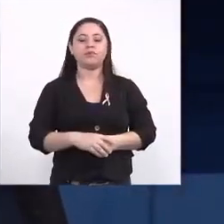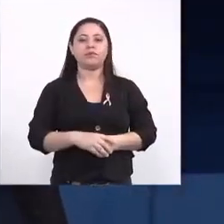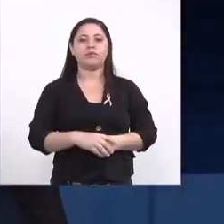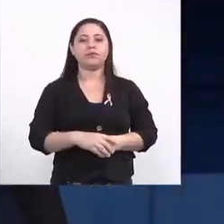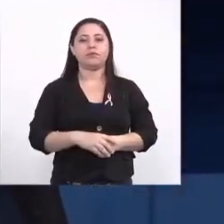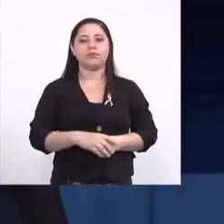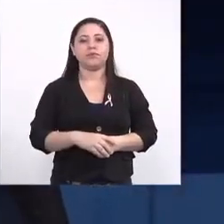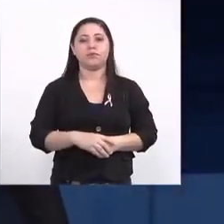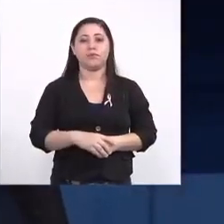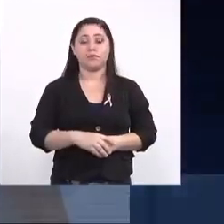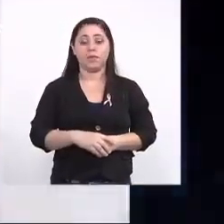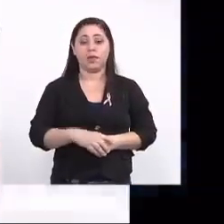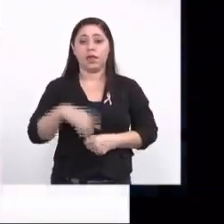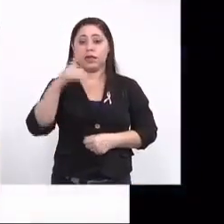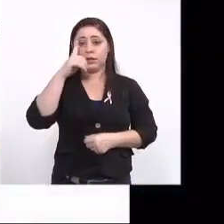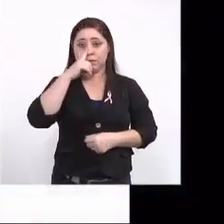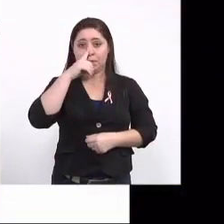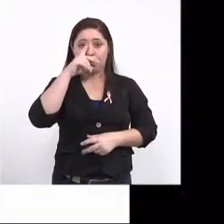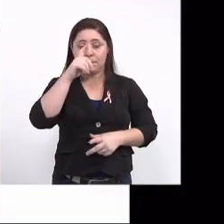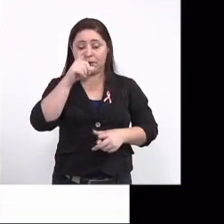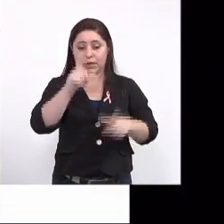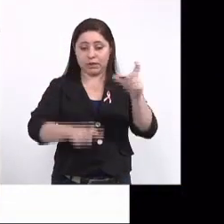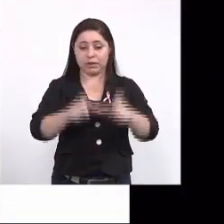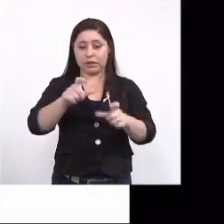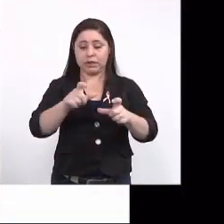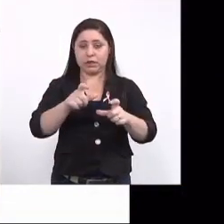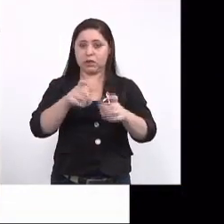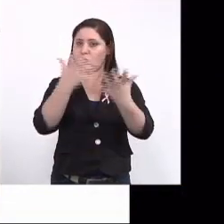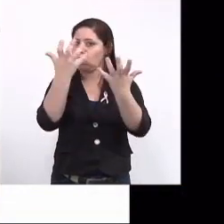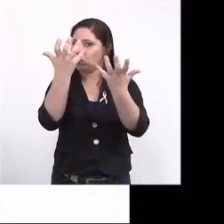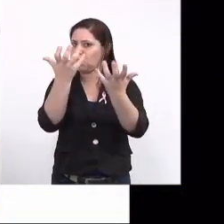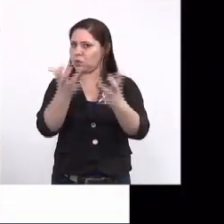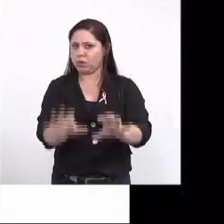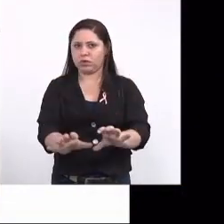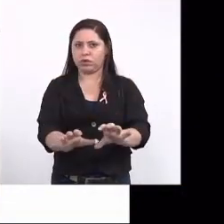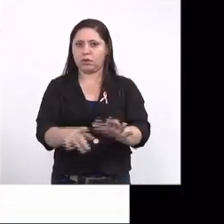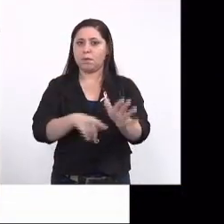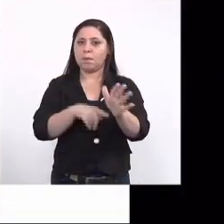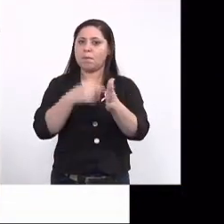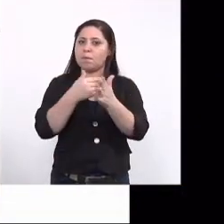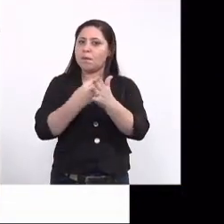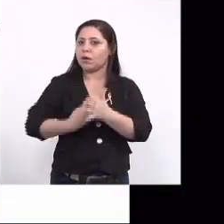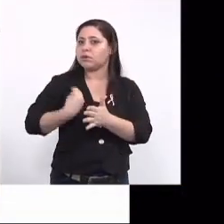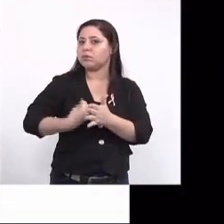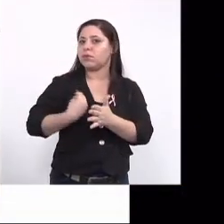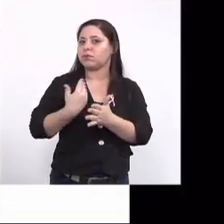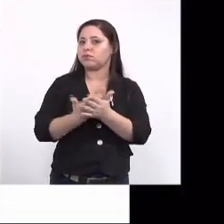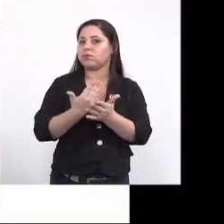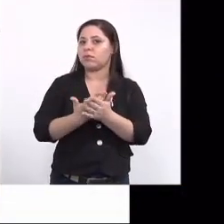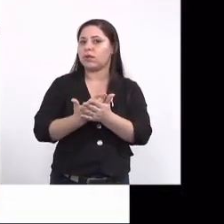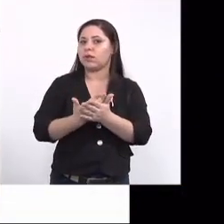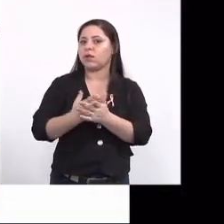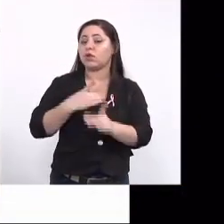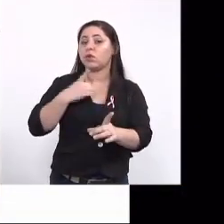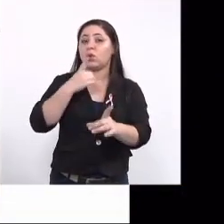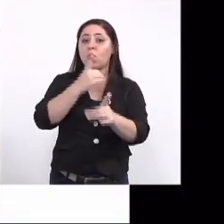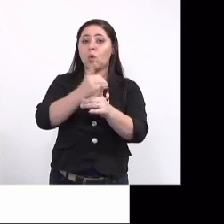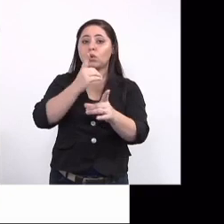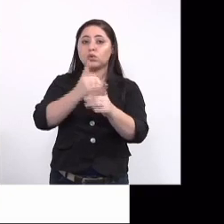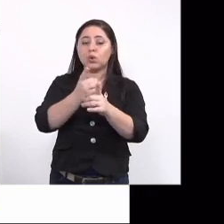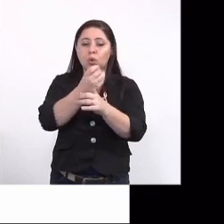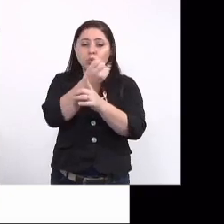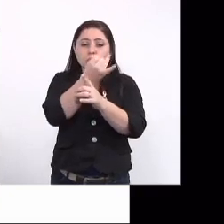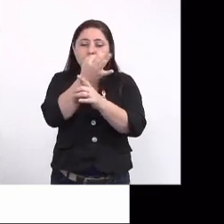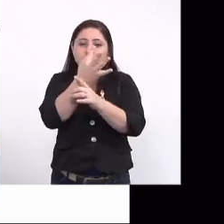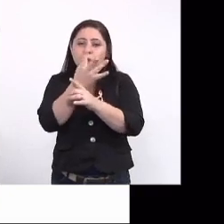Entre essas mães que se recusaram a participar do estudo, a gente encontrou dados de prontuário nos hospitais onde